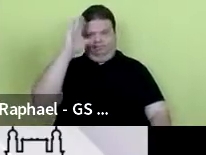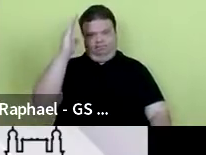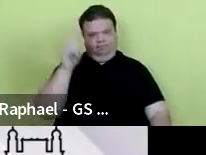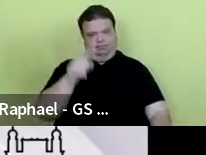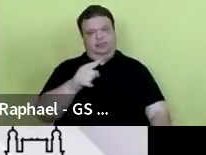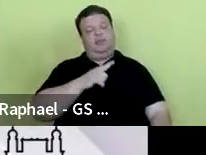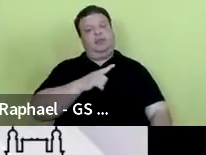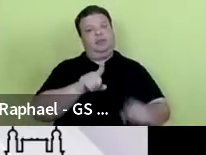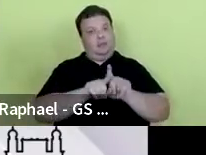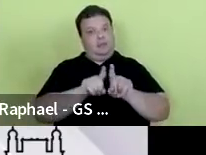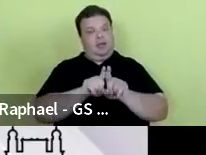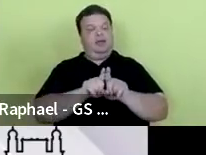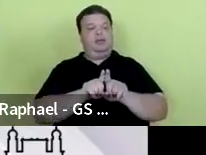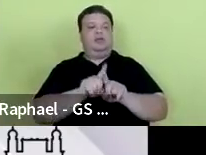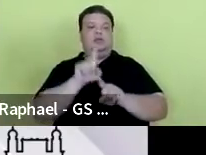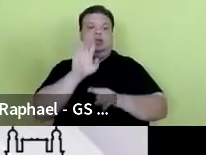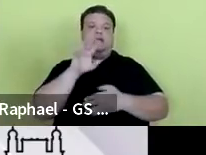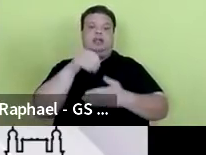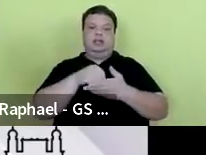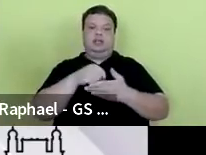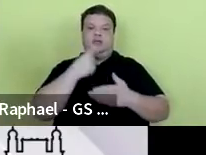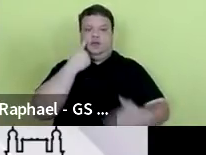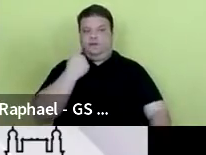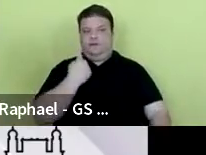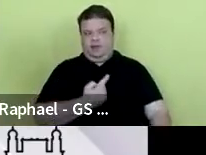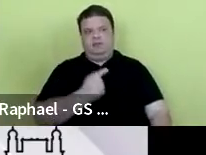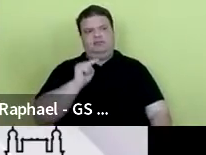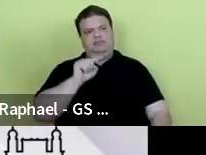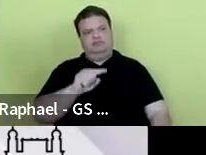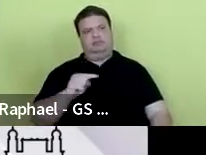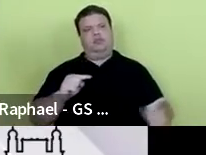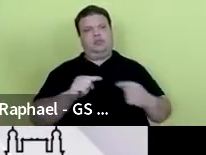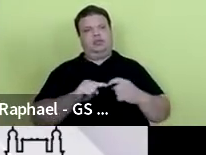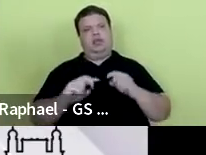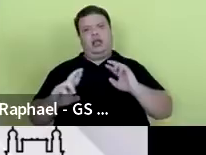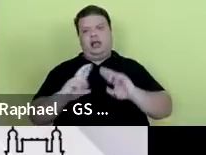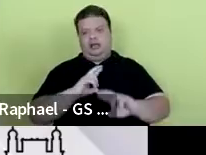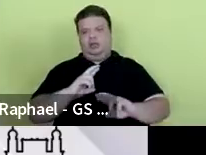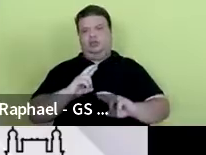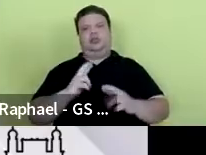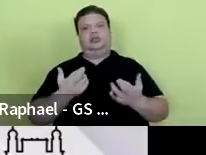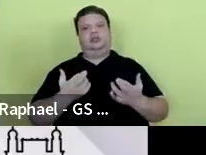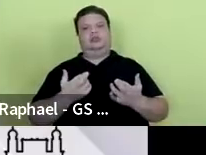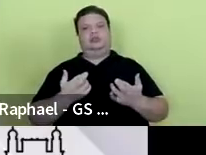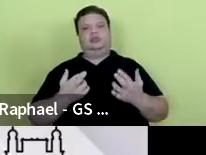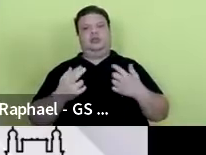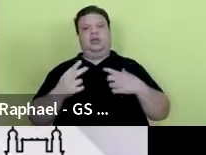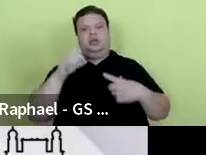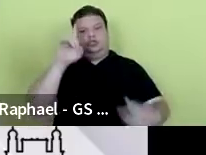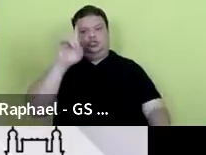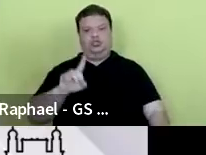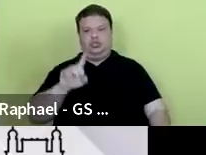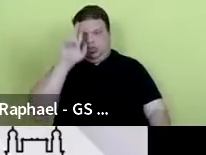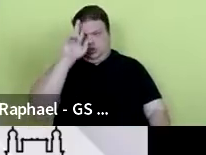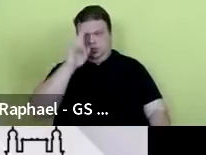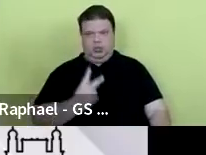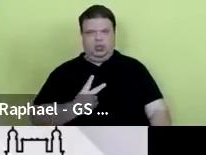importante, na minha forma de ver, isso está relacionado a uma questão de direitos humanos,